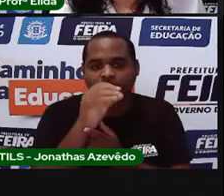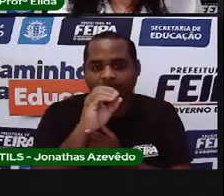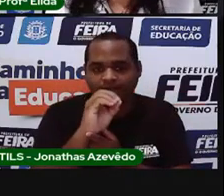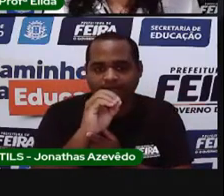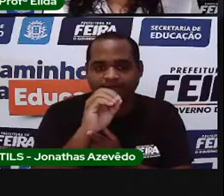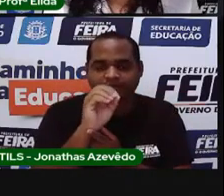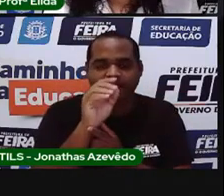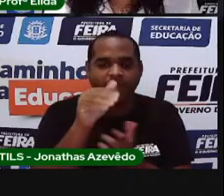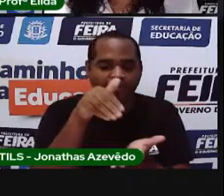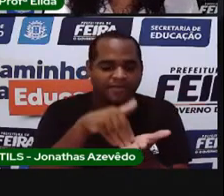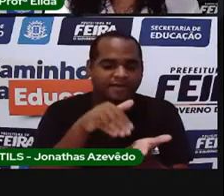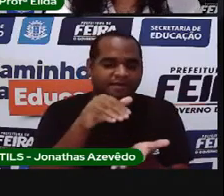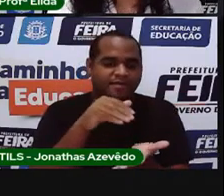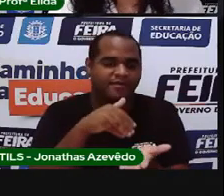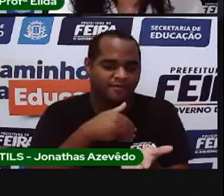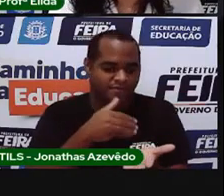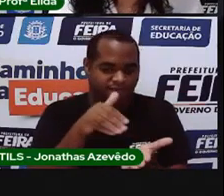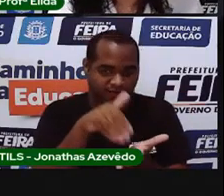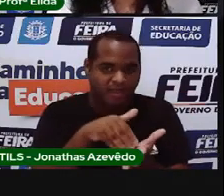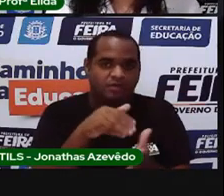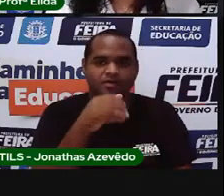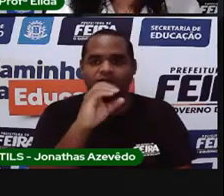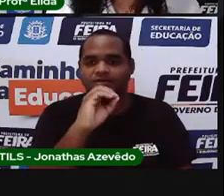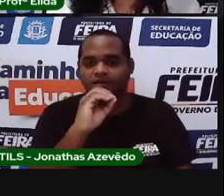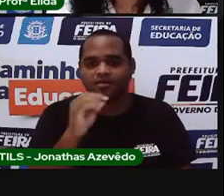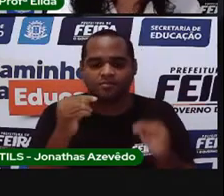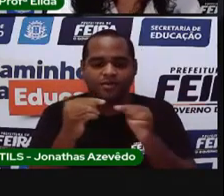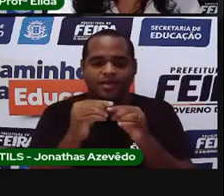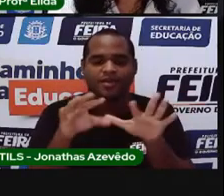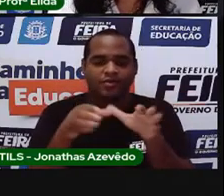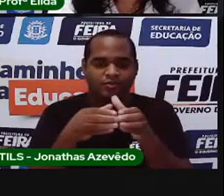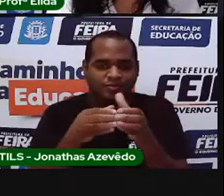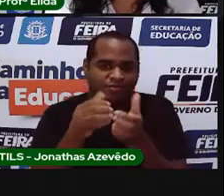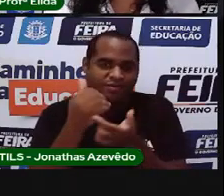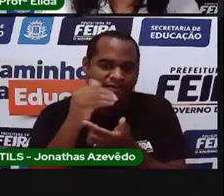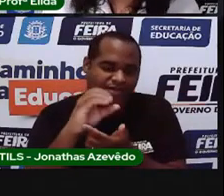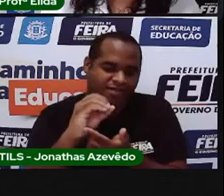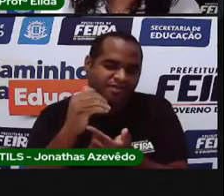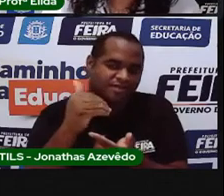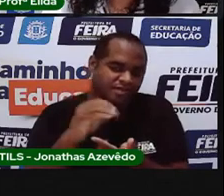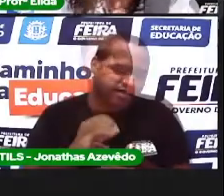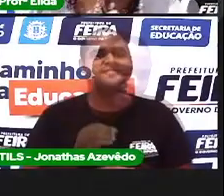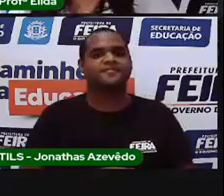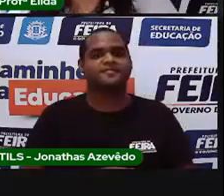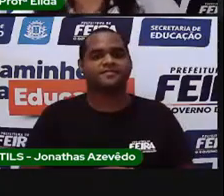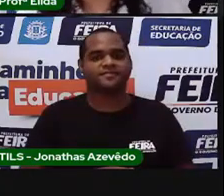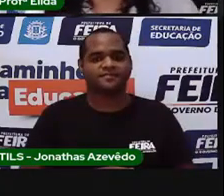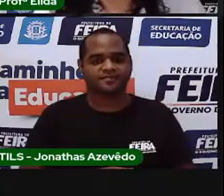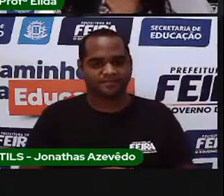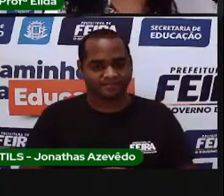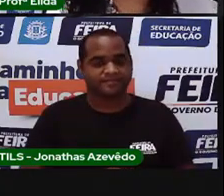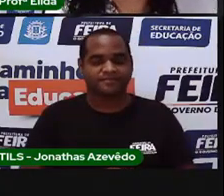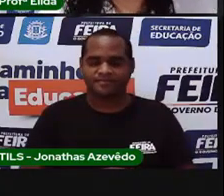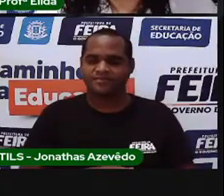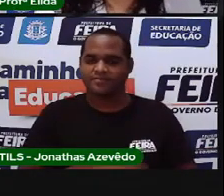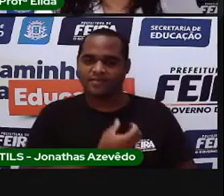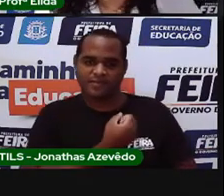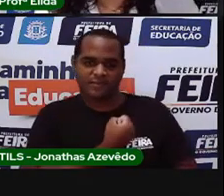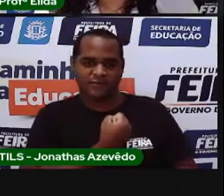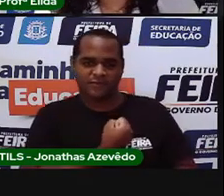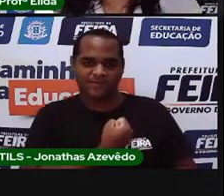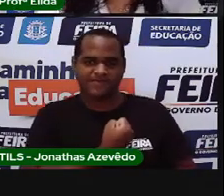vão terminar com 0, porque eles são grupinhos de 10 em 10. Os números